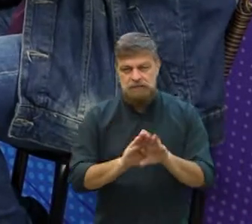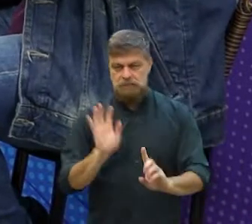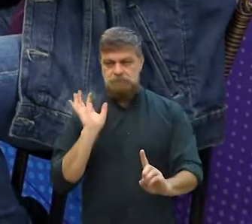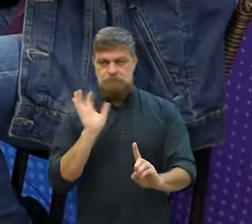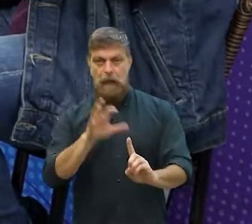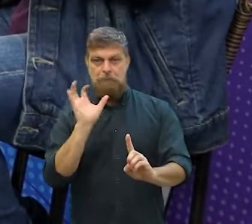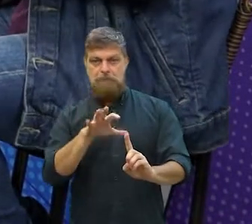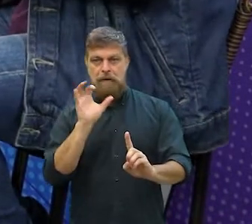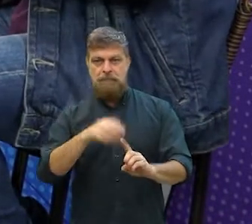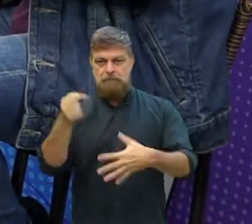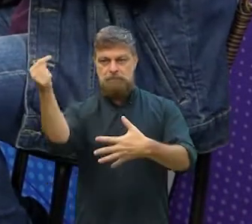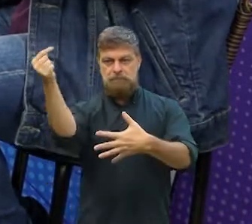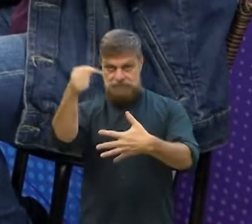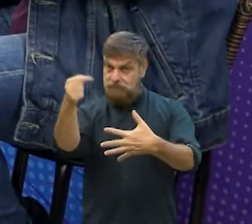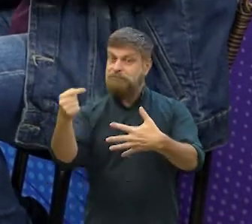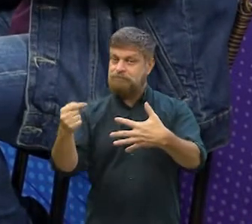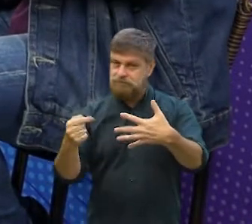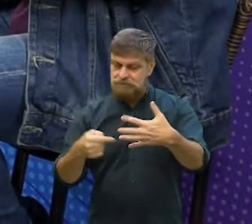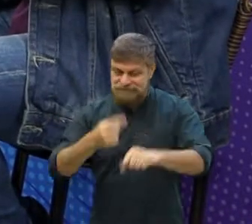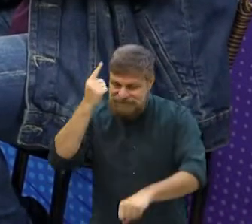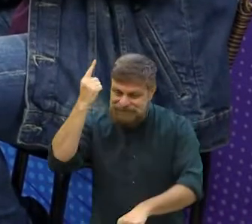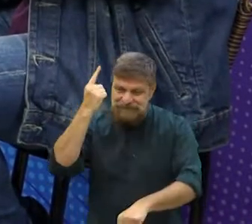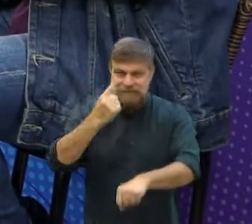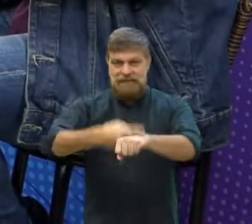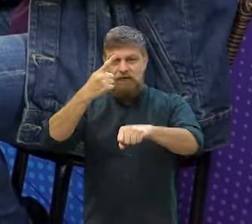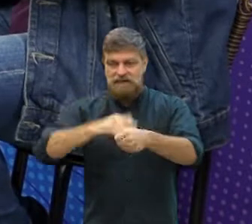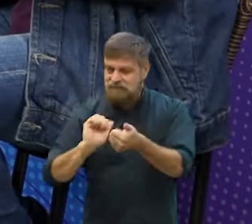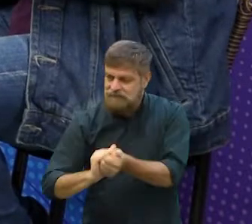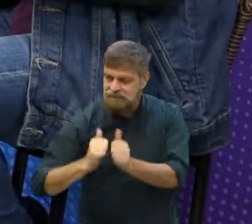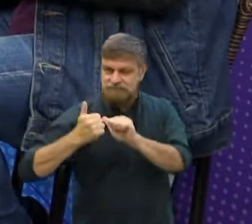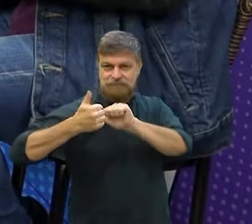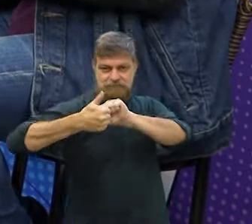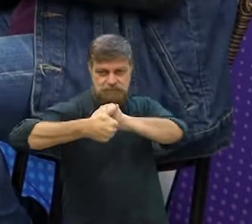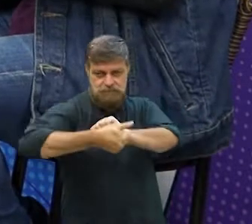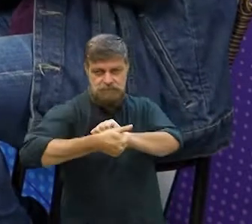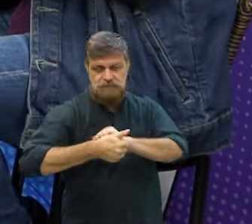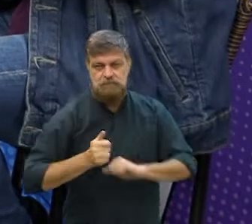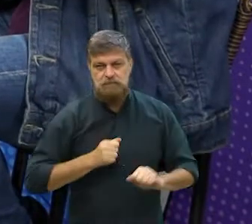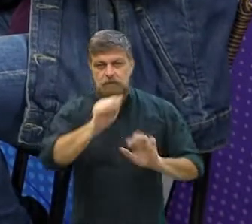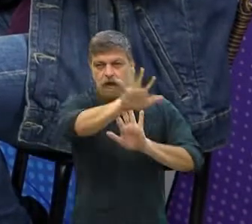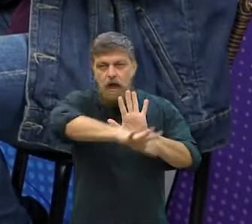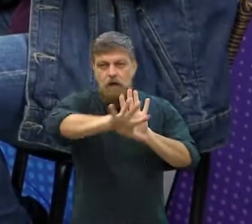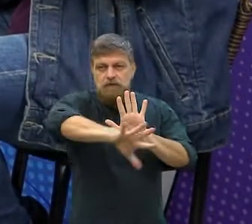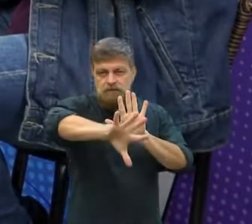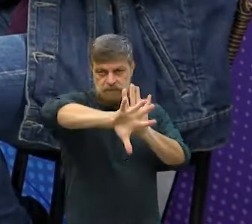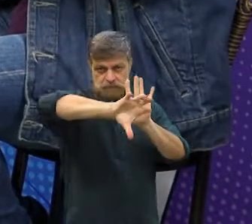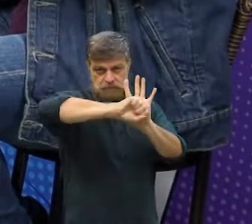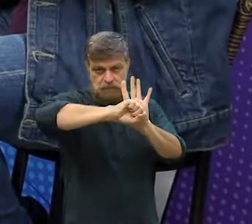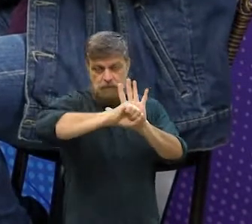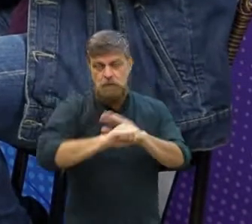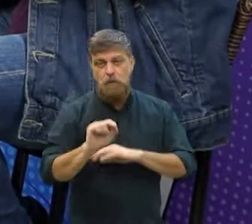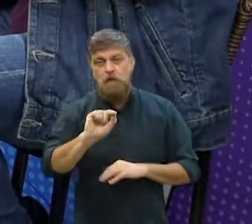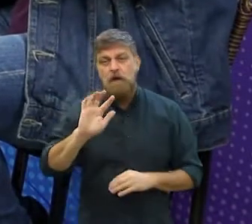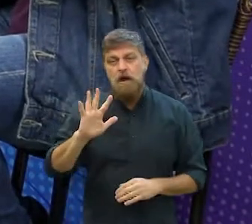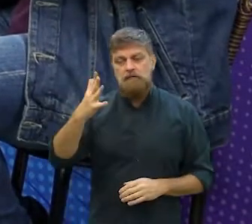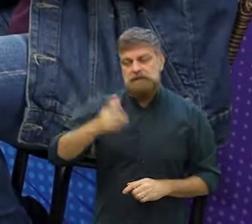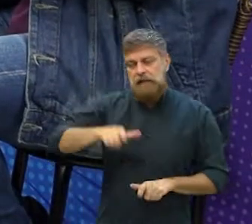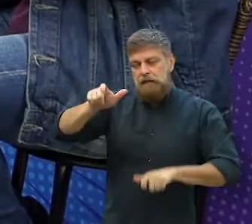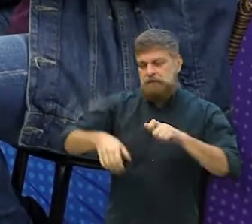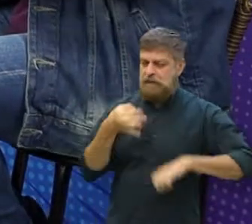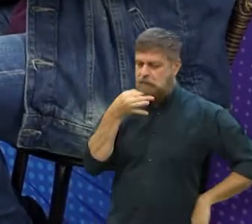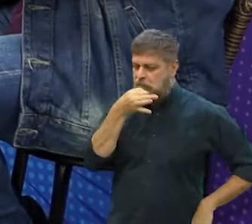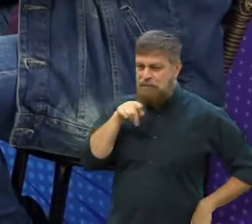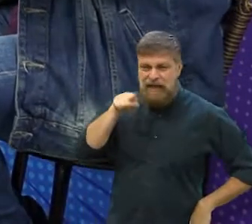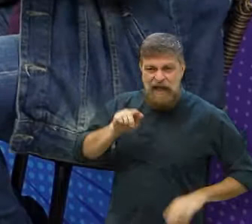influem, tem várias coisas ali que influem na hora de adaptar para o audiovisual. E aí as pessoas